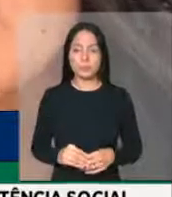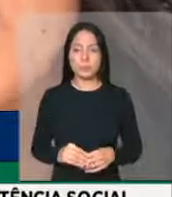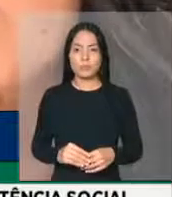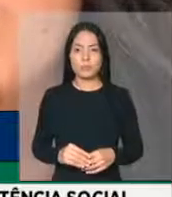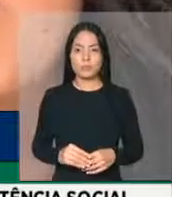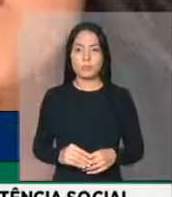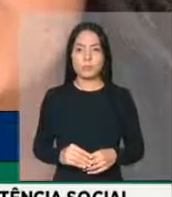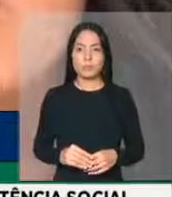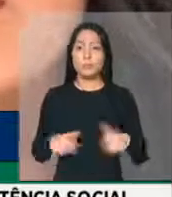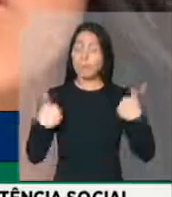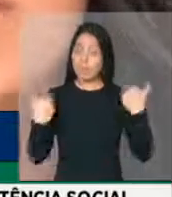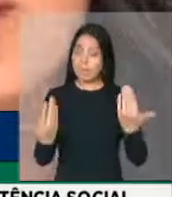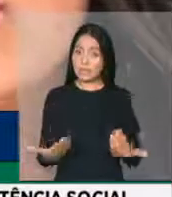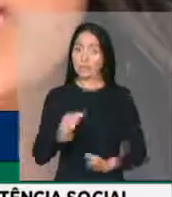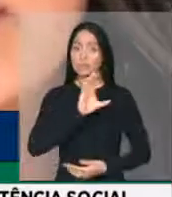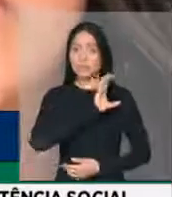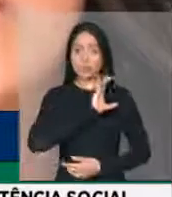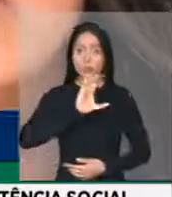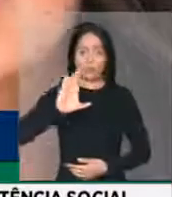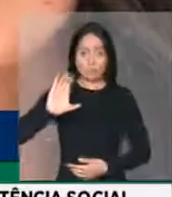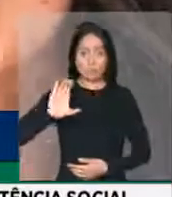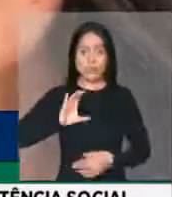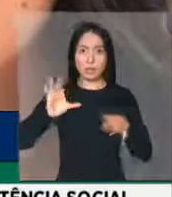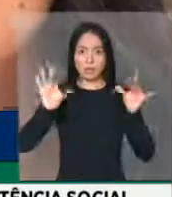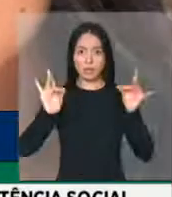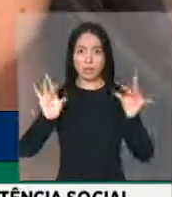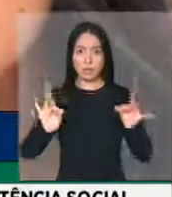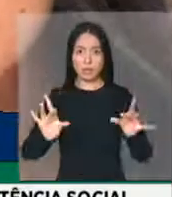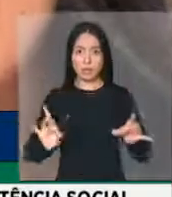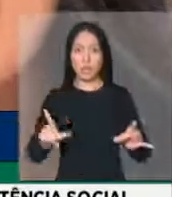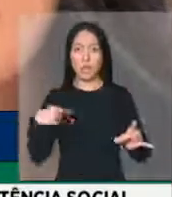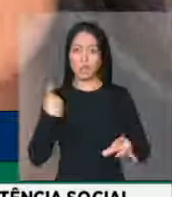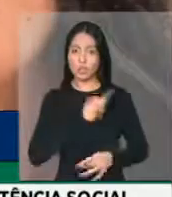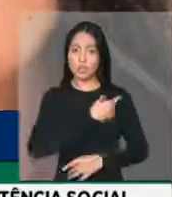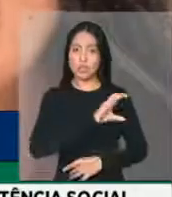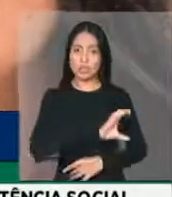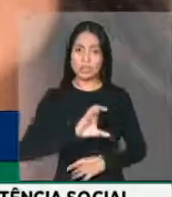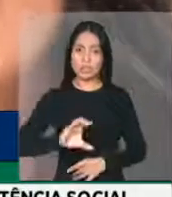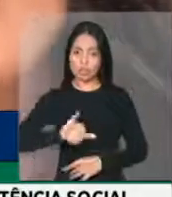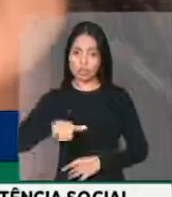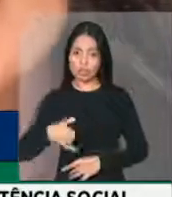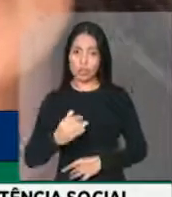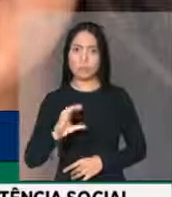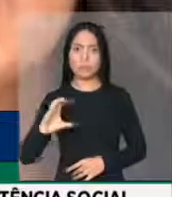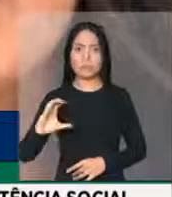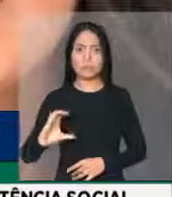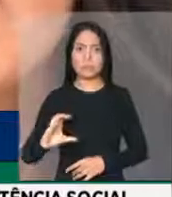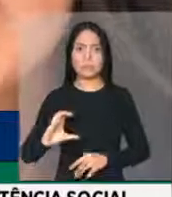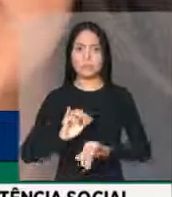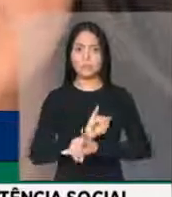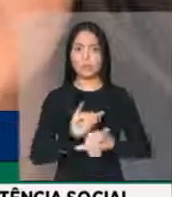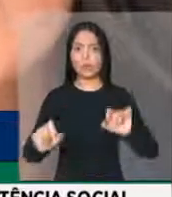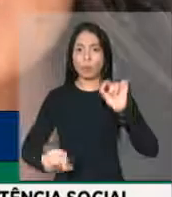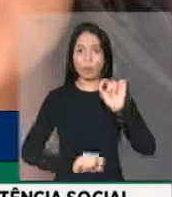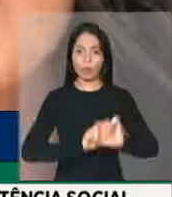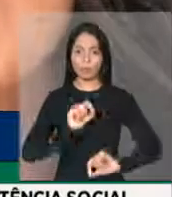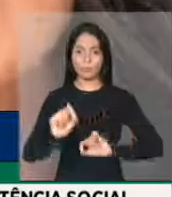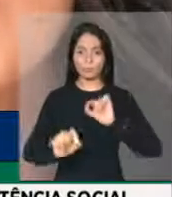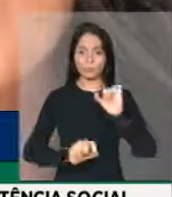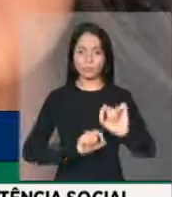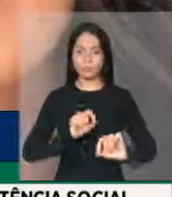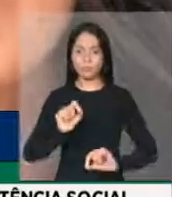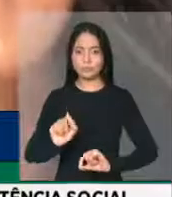Antes do exposto, no âmbito da Comissão de Seguridade Social e Família, somos pela aprovação do Projeto de Lei nº 13.389, de